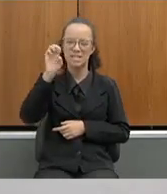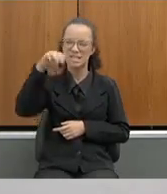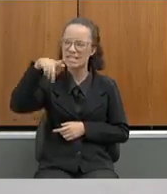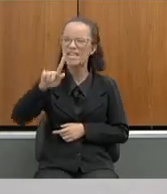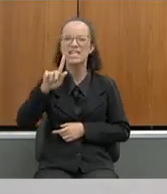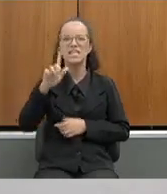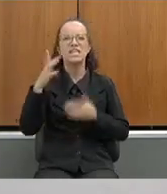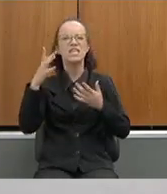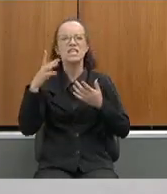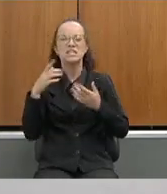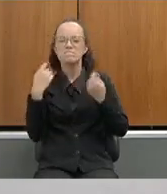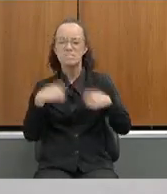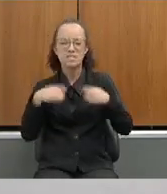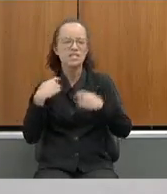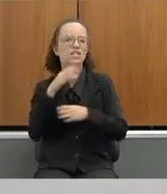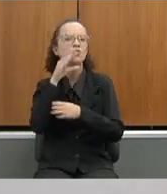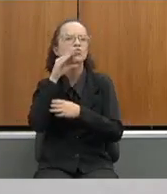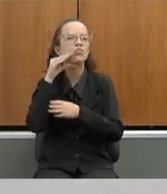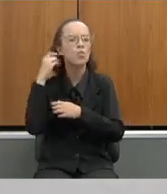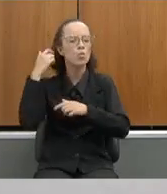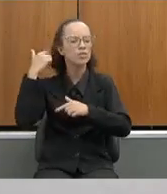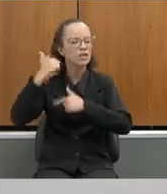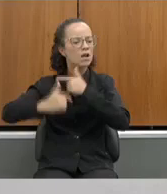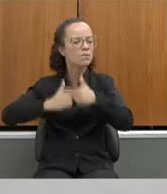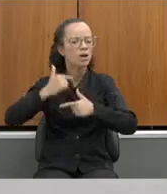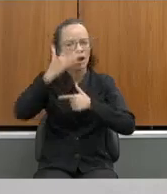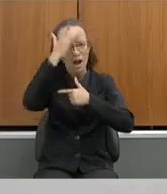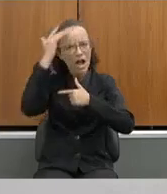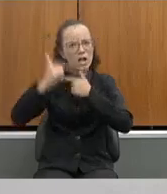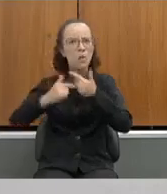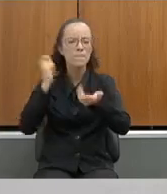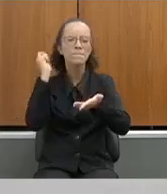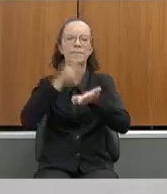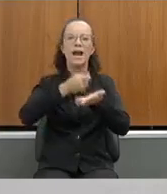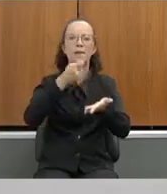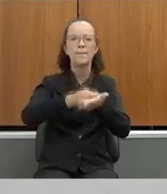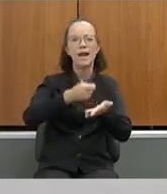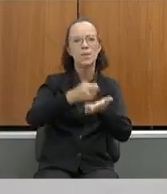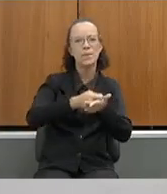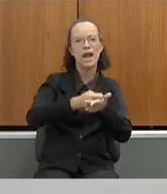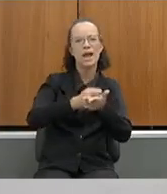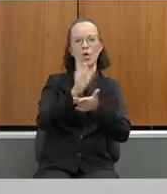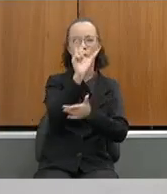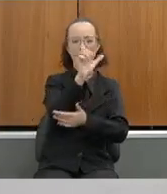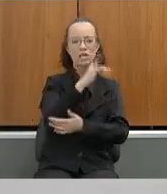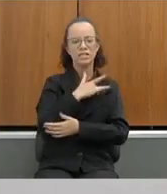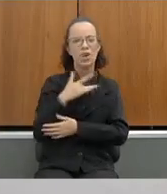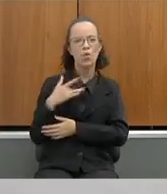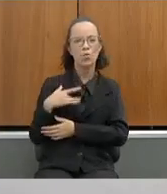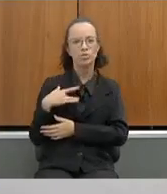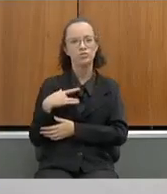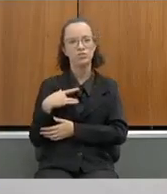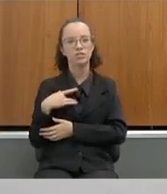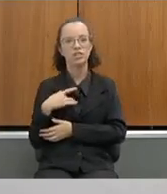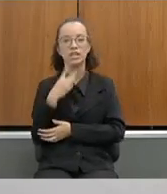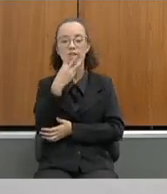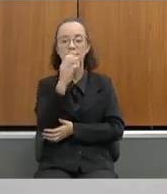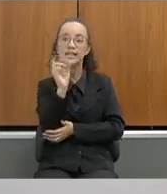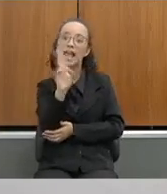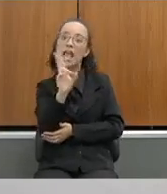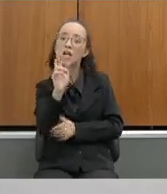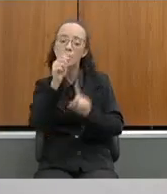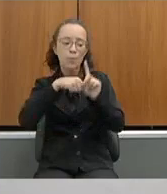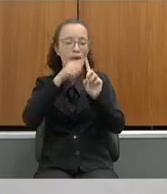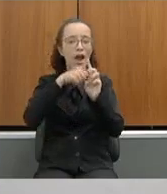precisa dali, que o trabalhador paga um plano de saúde, que é o Ipseng, em torno de 30 reais por mês.